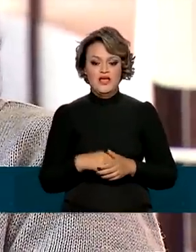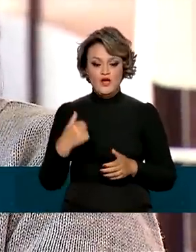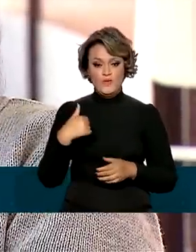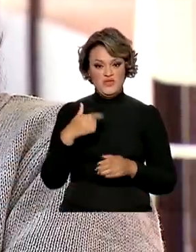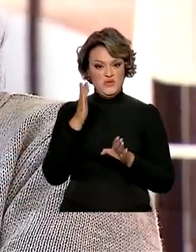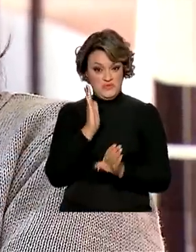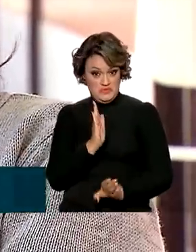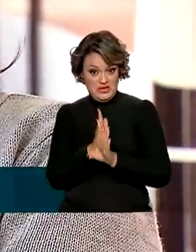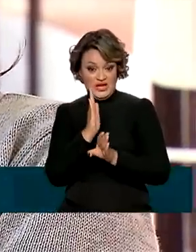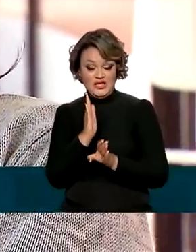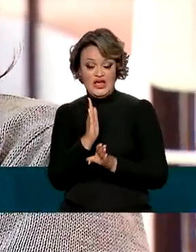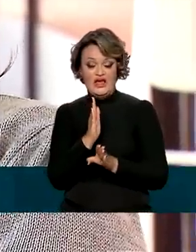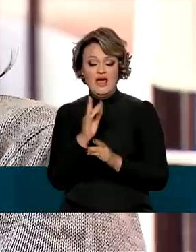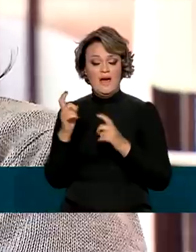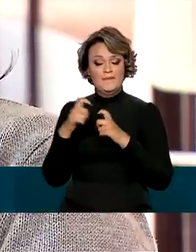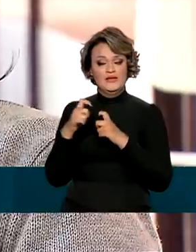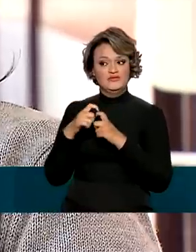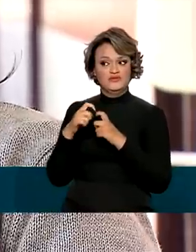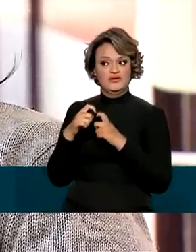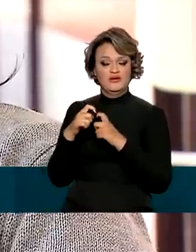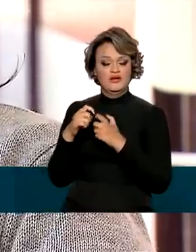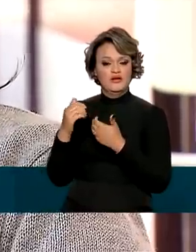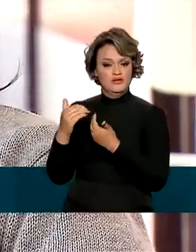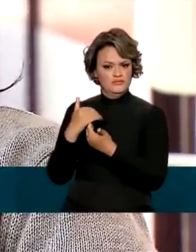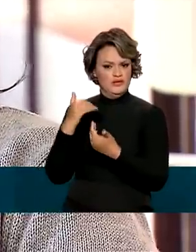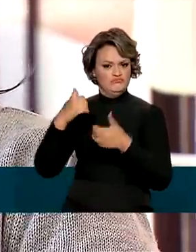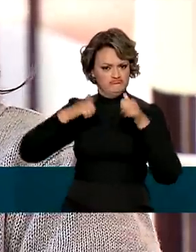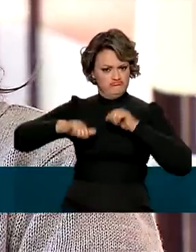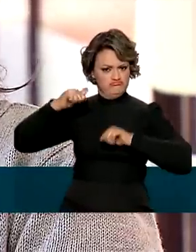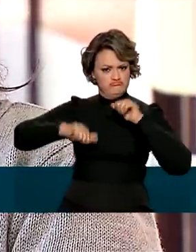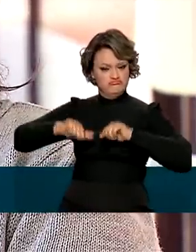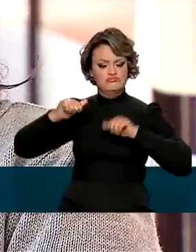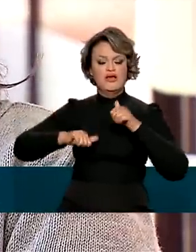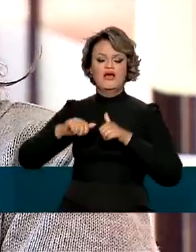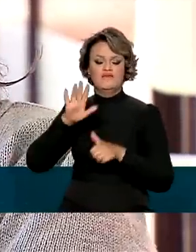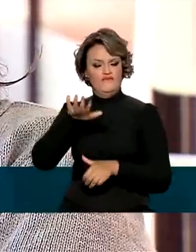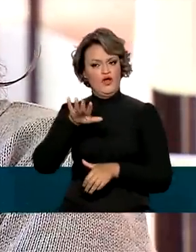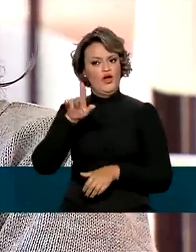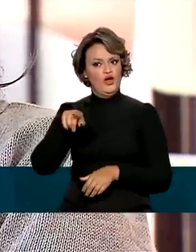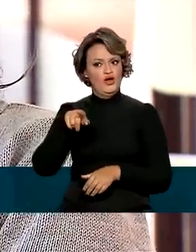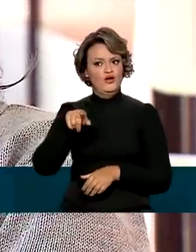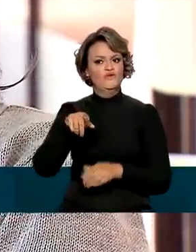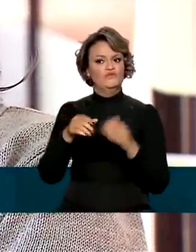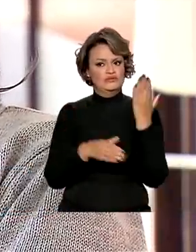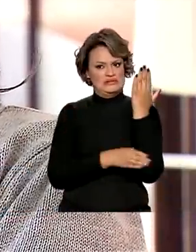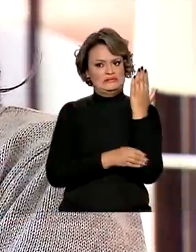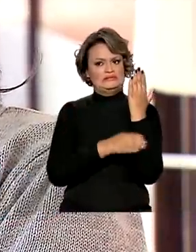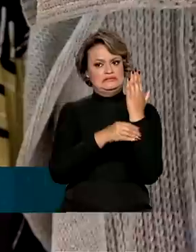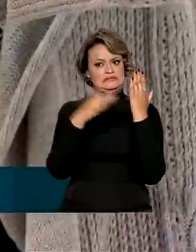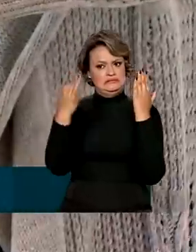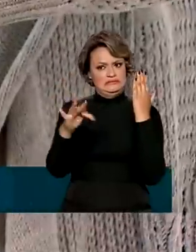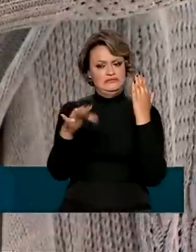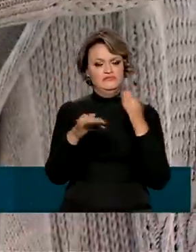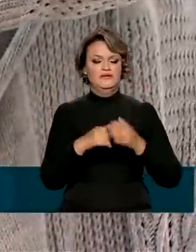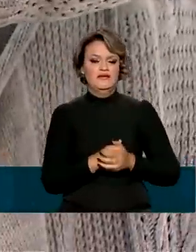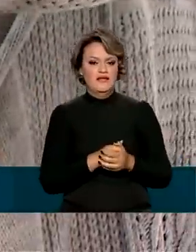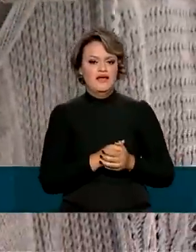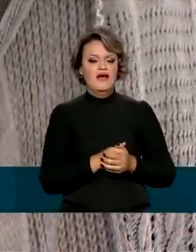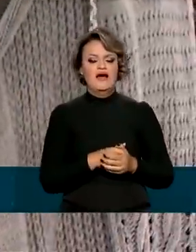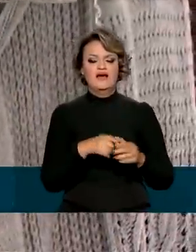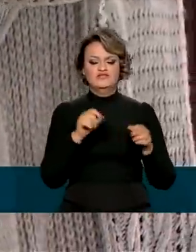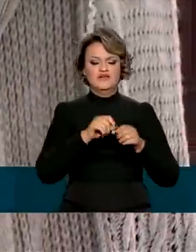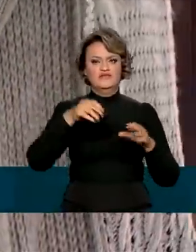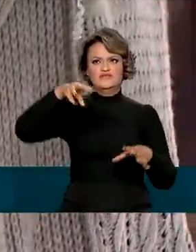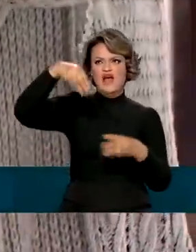descobri, a médica me avaliou, né? Aí falou, você está com fibromialgia. Eu já fiz